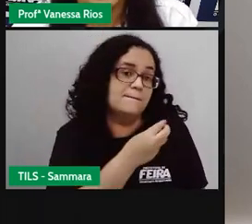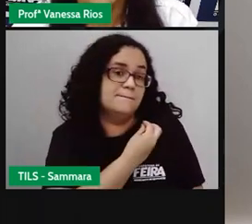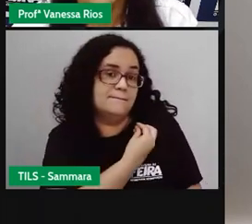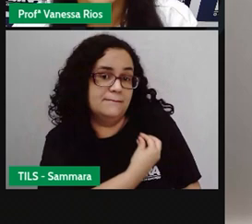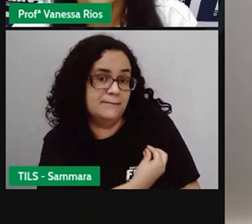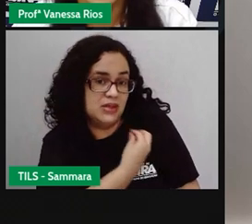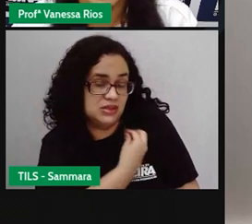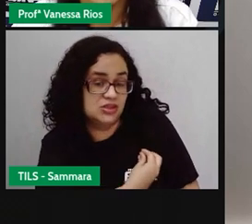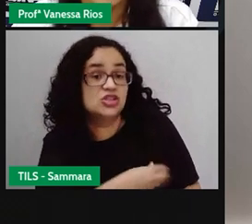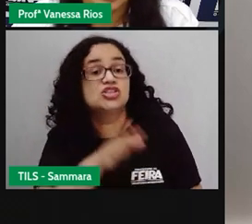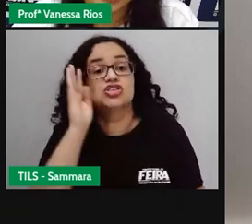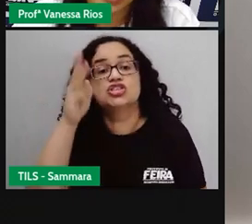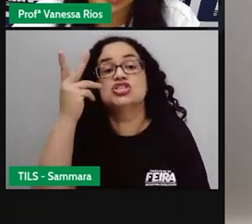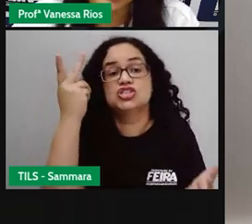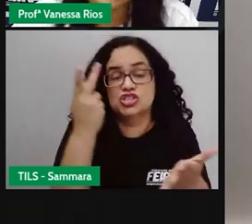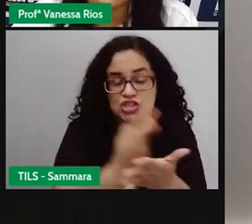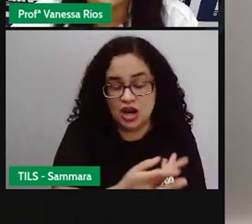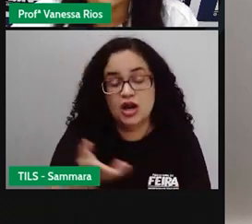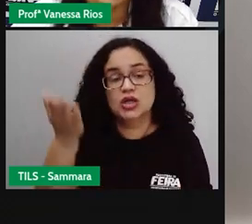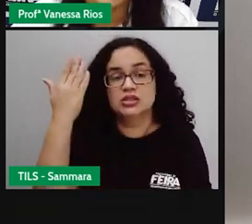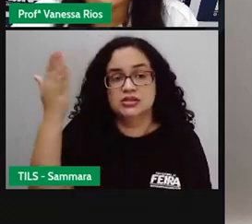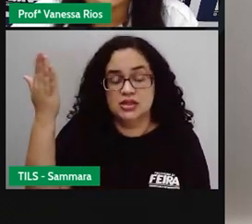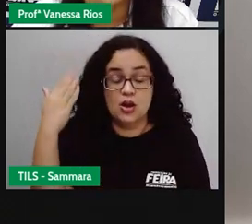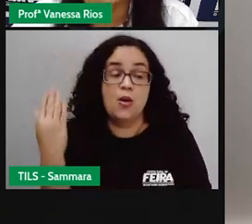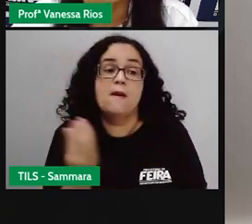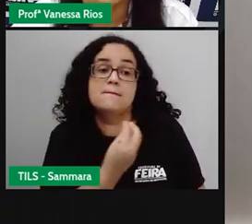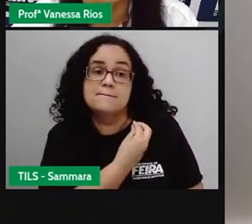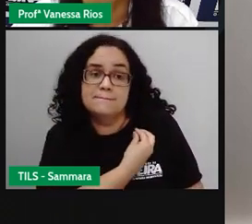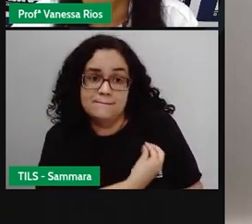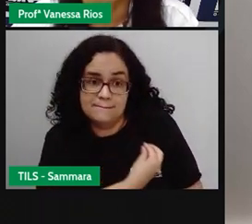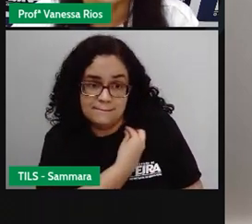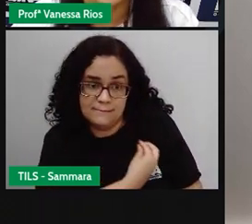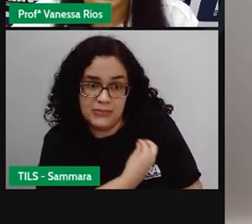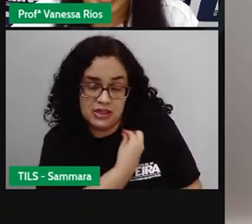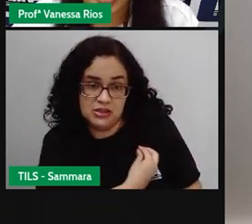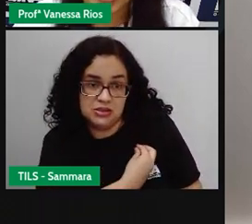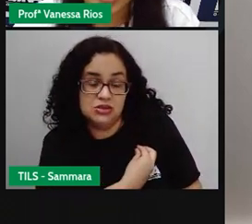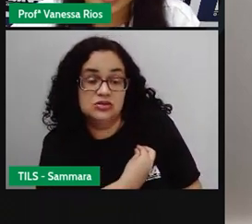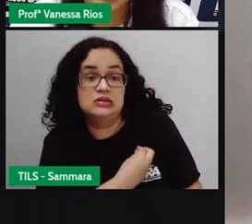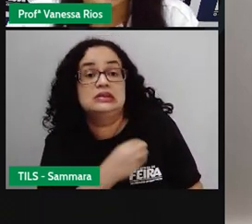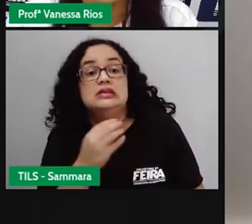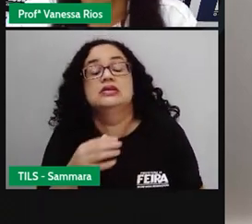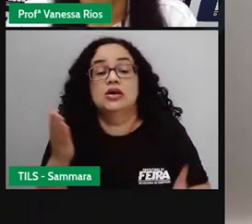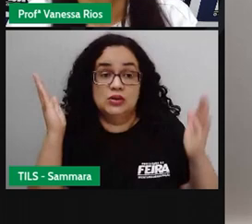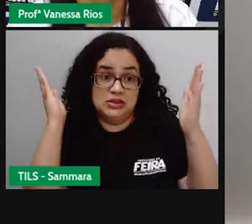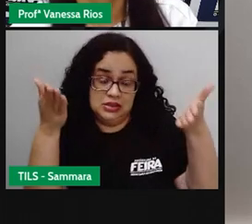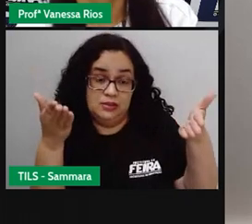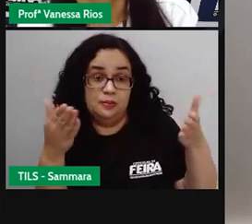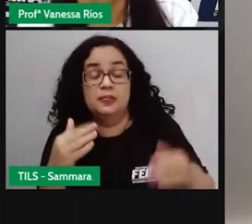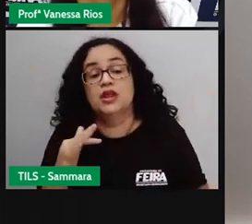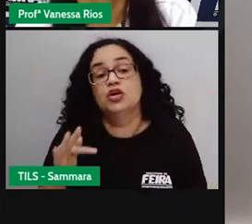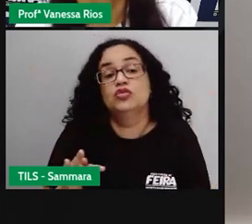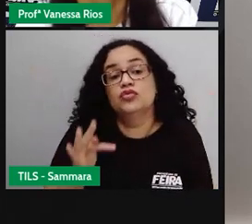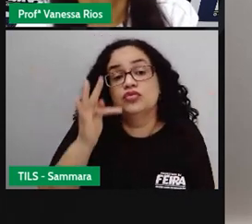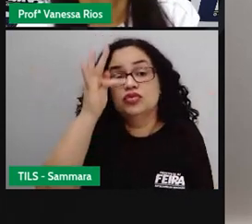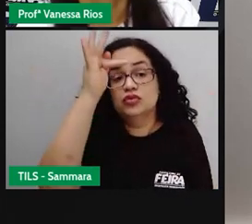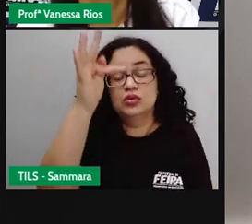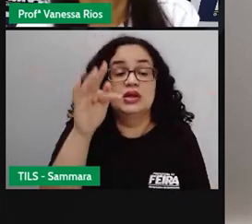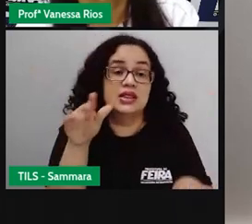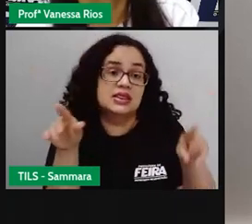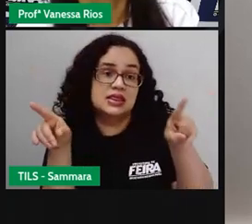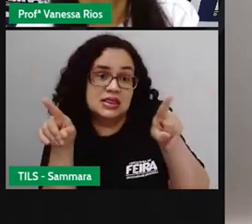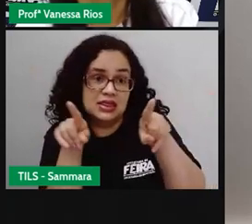como algo que já aconteceu, o presente como algo que está acontecendo e o futuro também